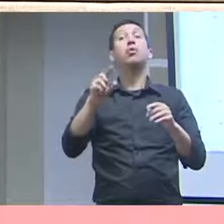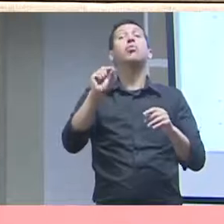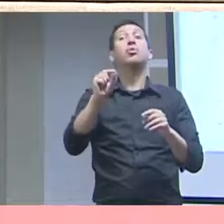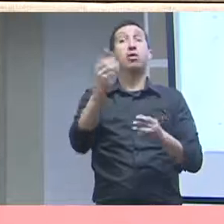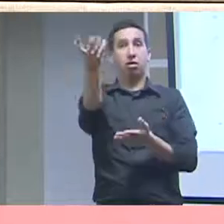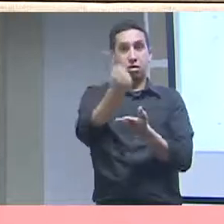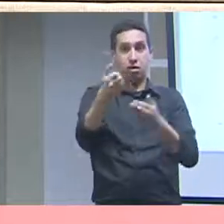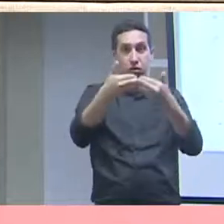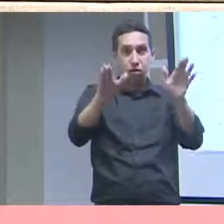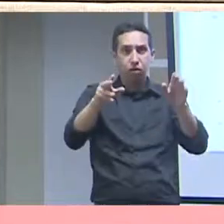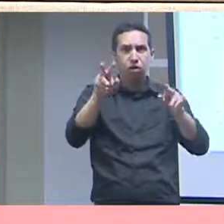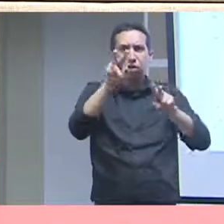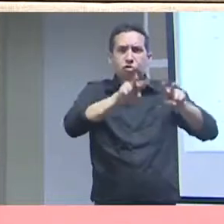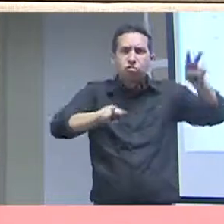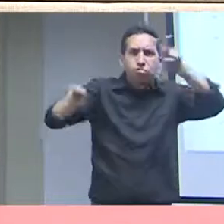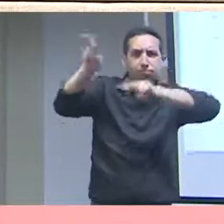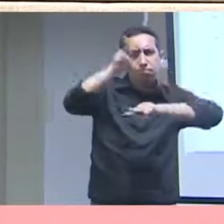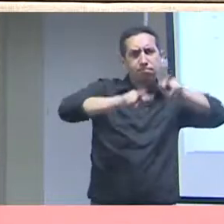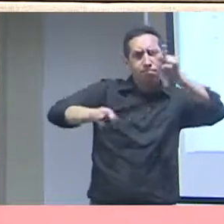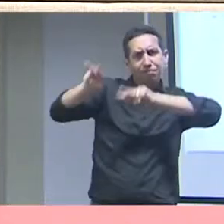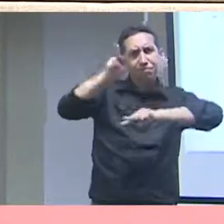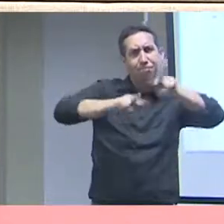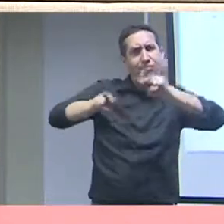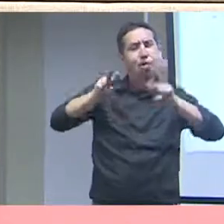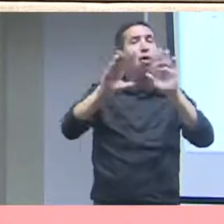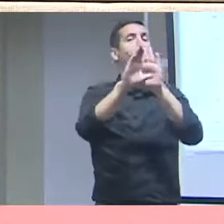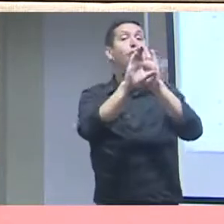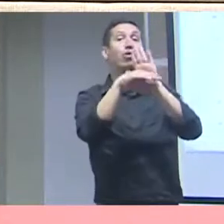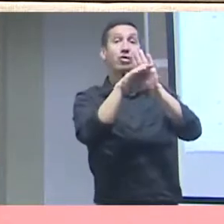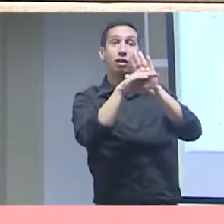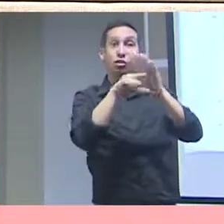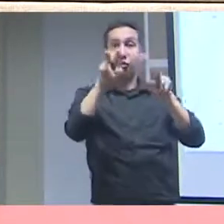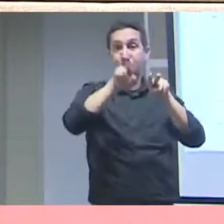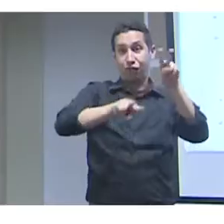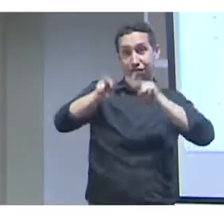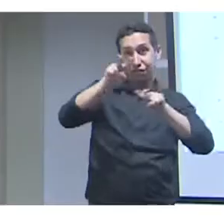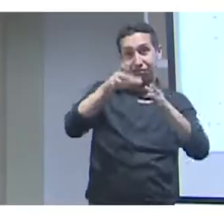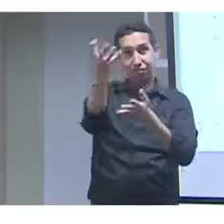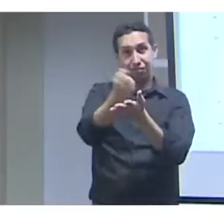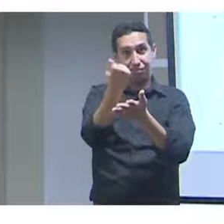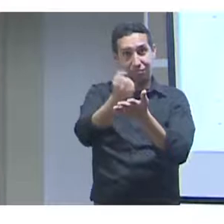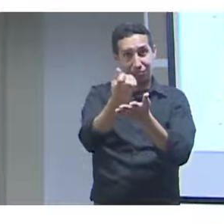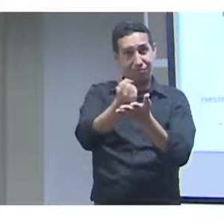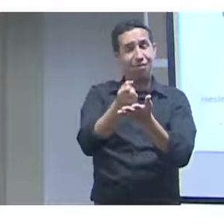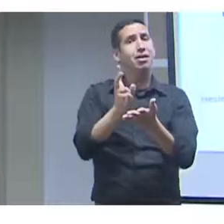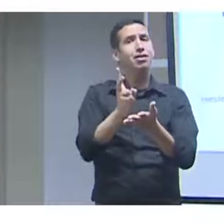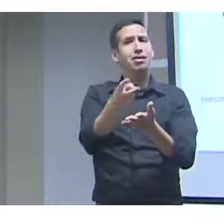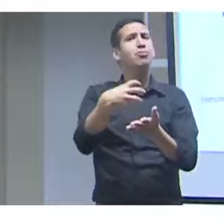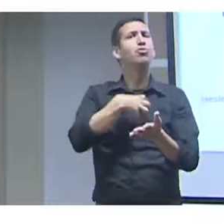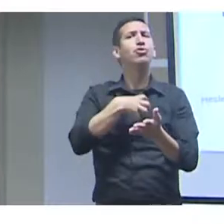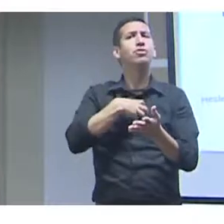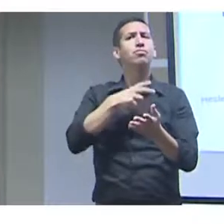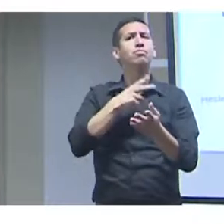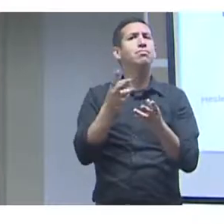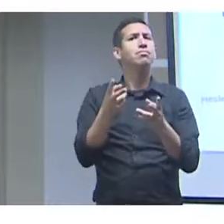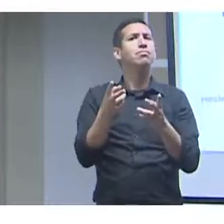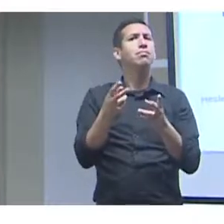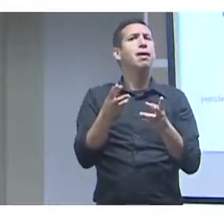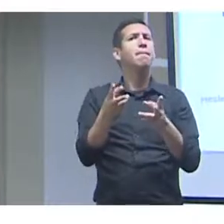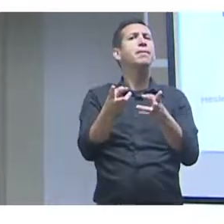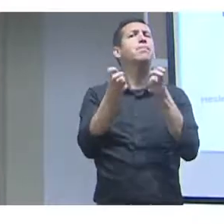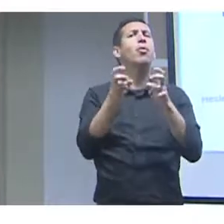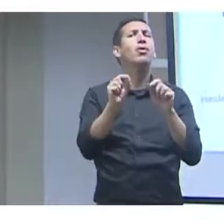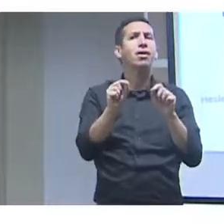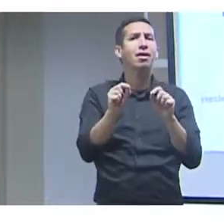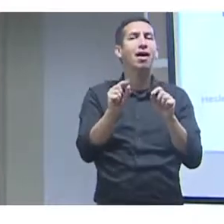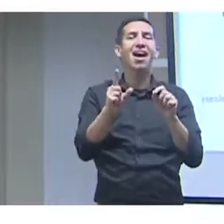dados abertos, o conceito de visualização, o conceito de visualização de dados e da informação, sempre da perspectiva daquilo que